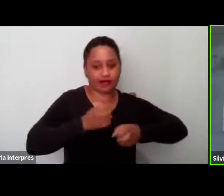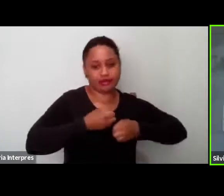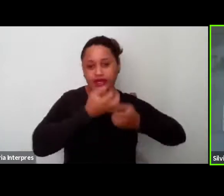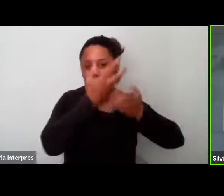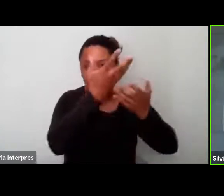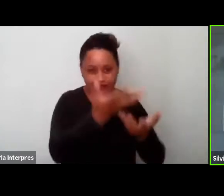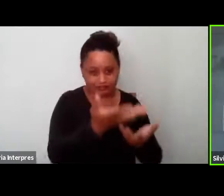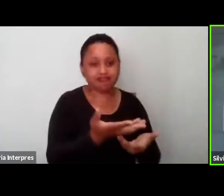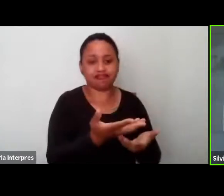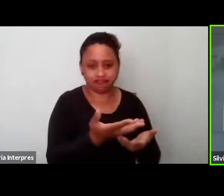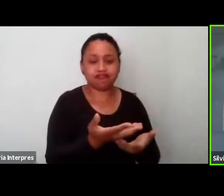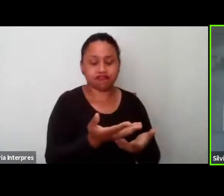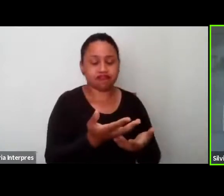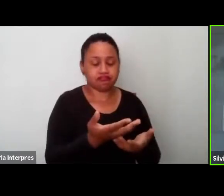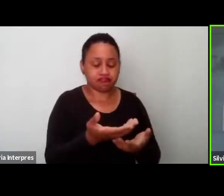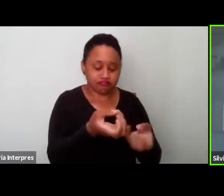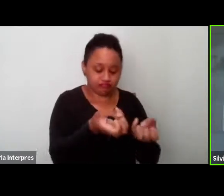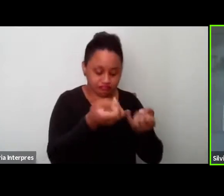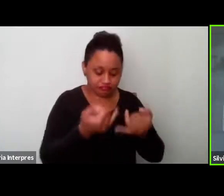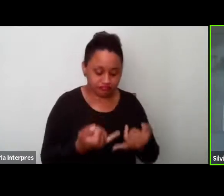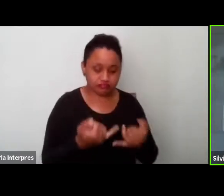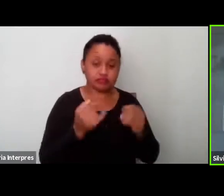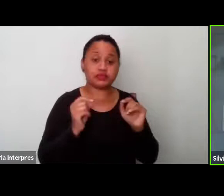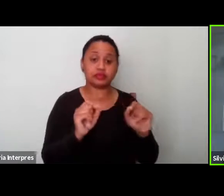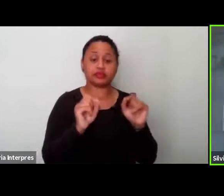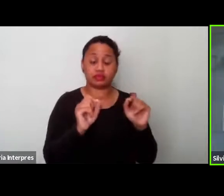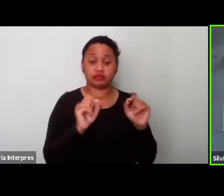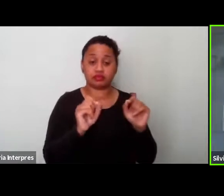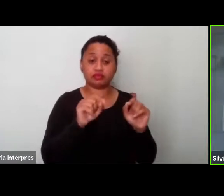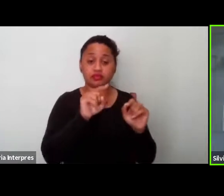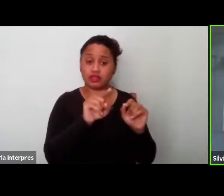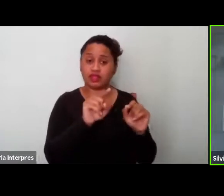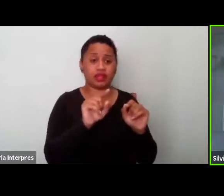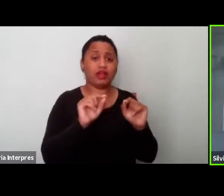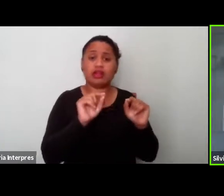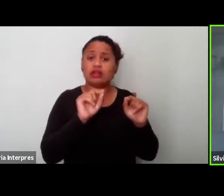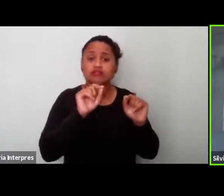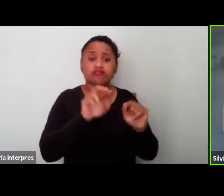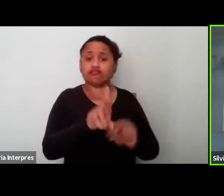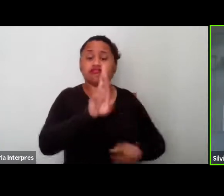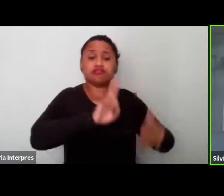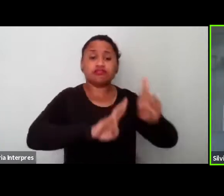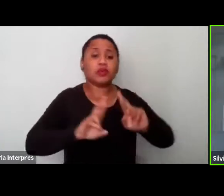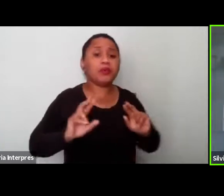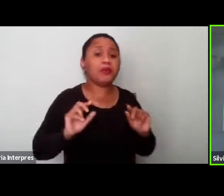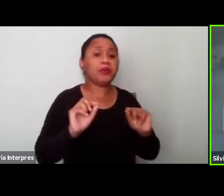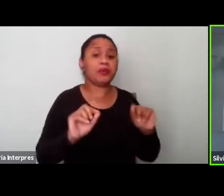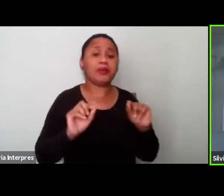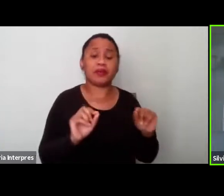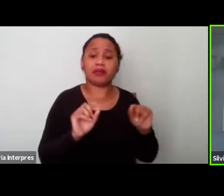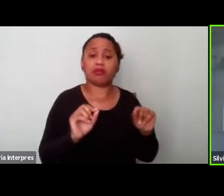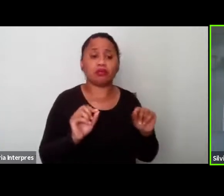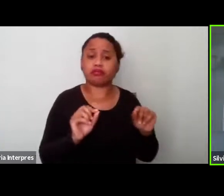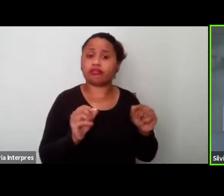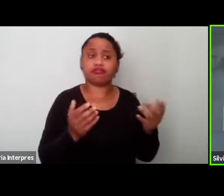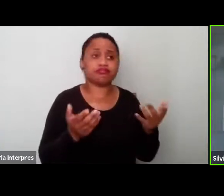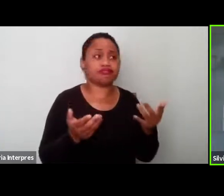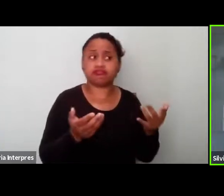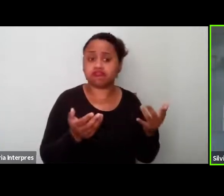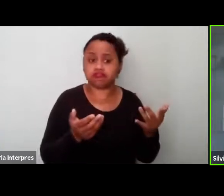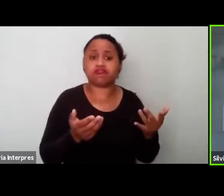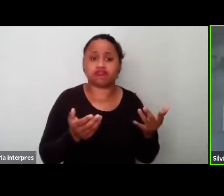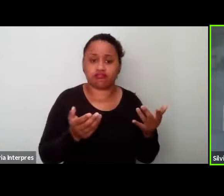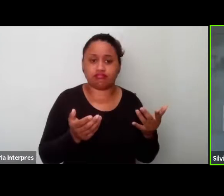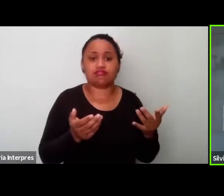falou, né, ele foi peritório, né, em colocar para a gente que, né, que